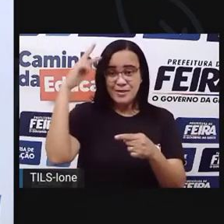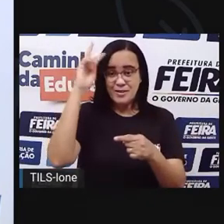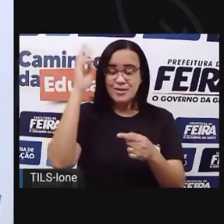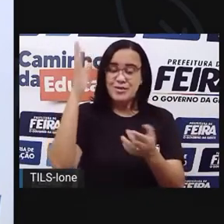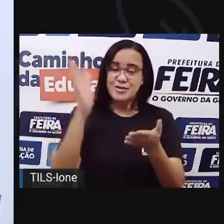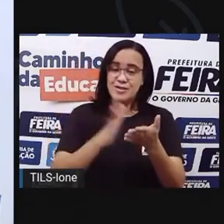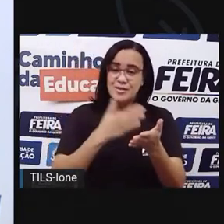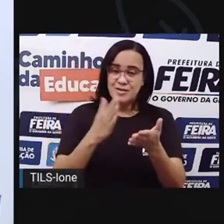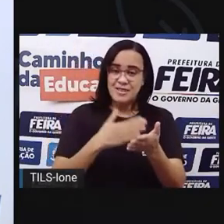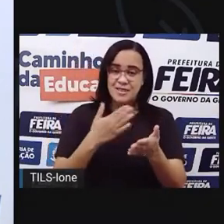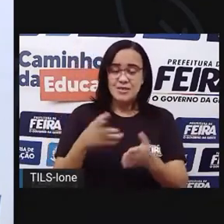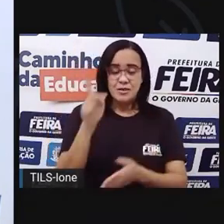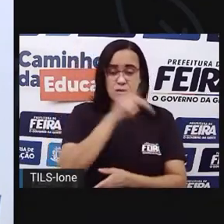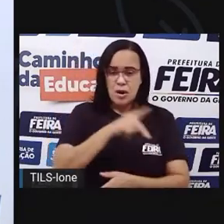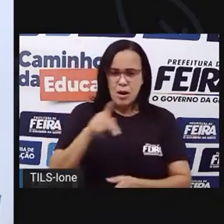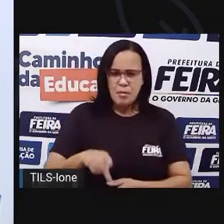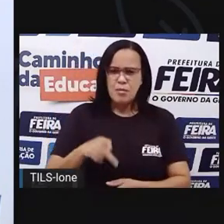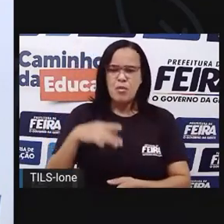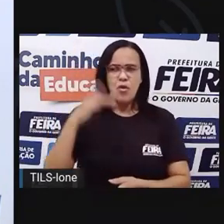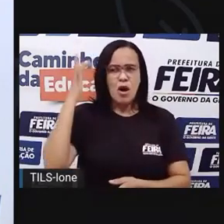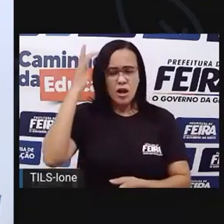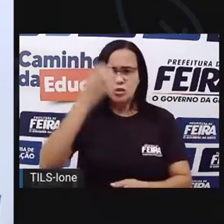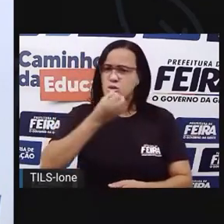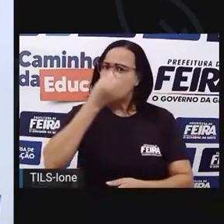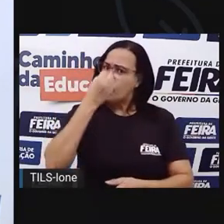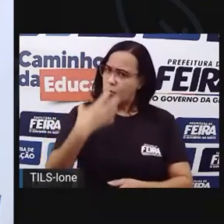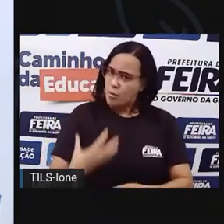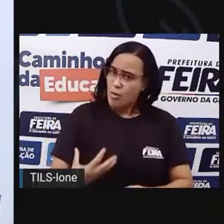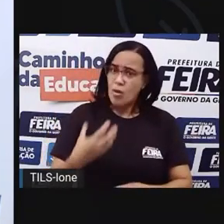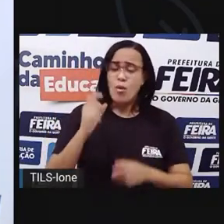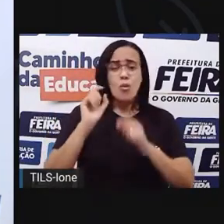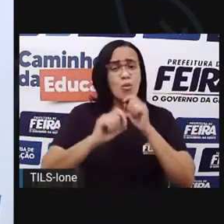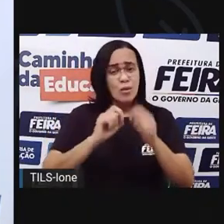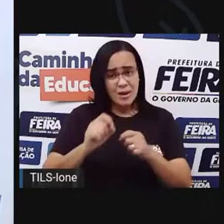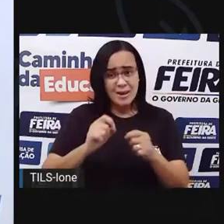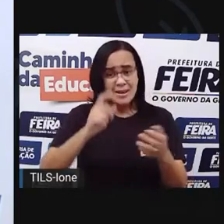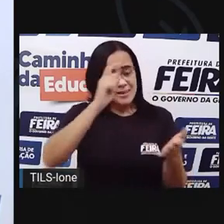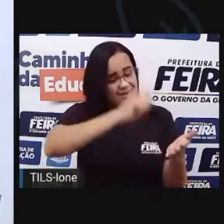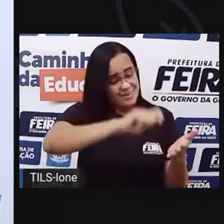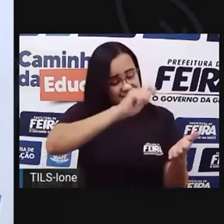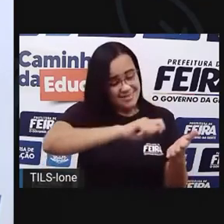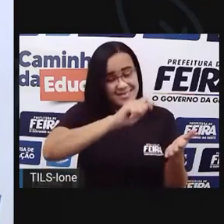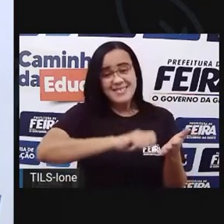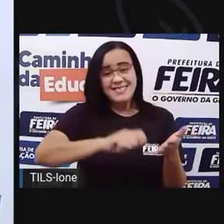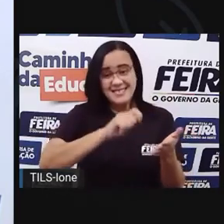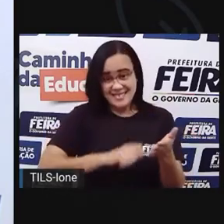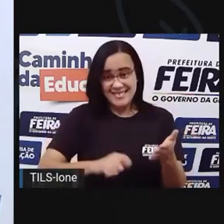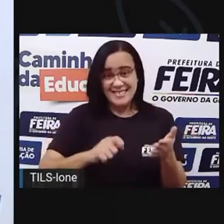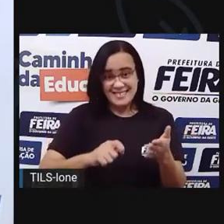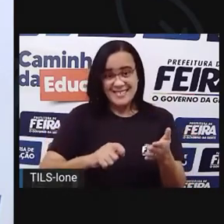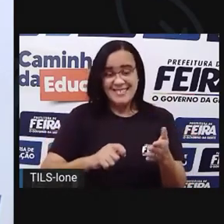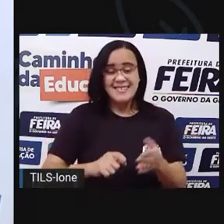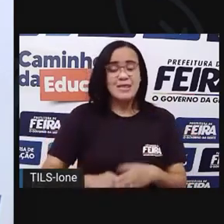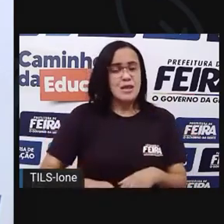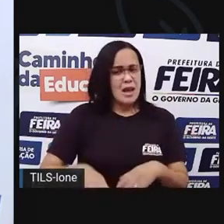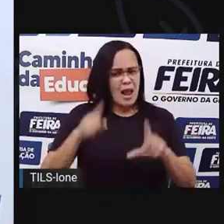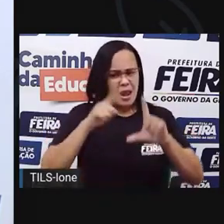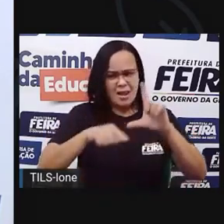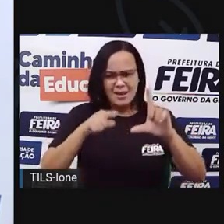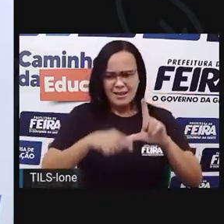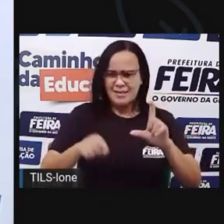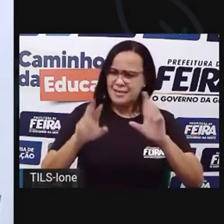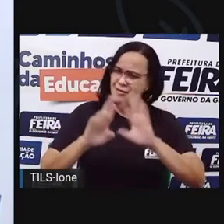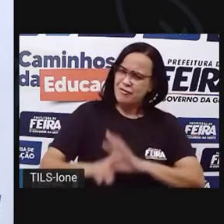muito interessante porque ele tem uma forma, ele usa letras, os autores usam umas letras bem diferentes